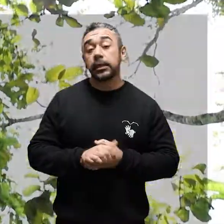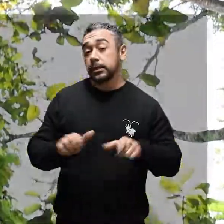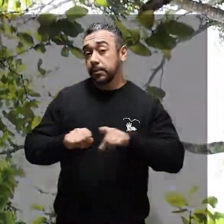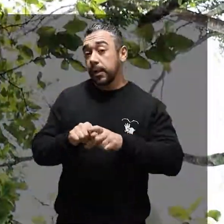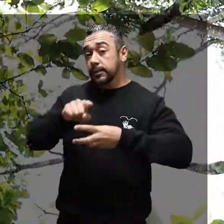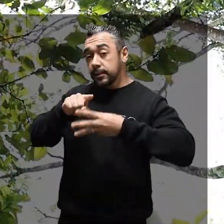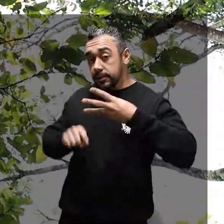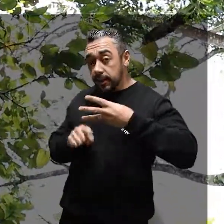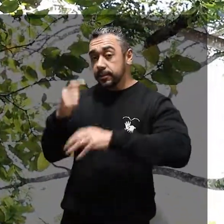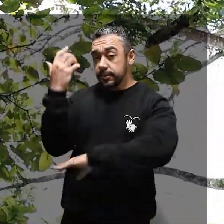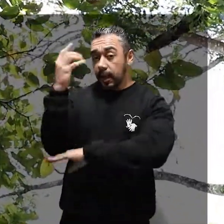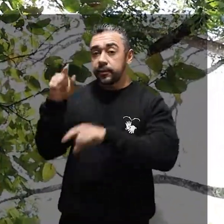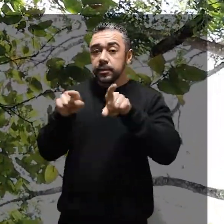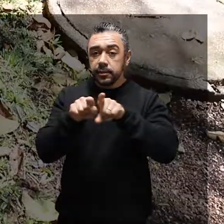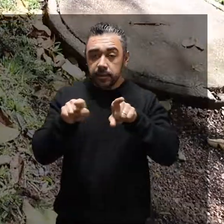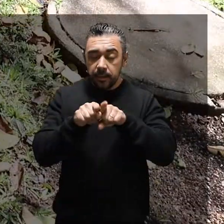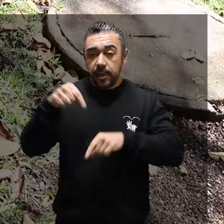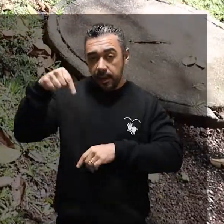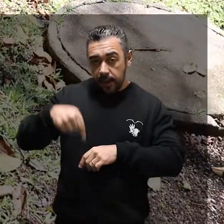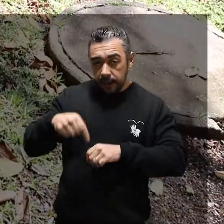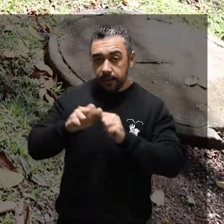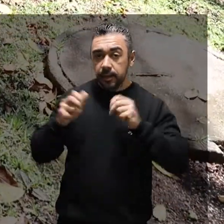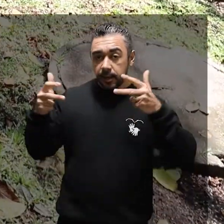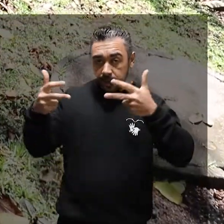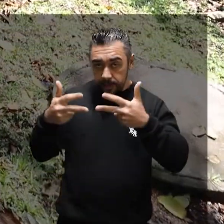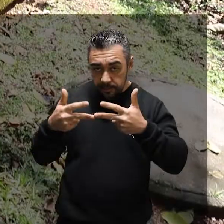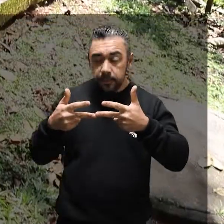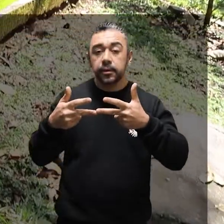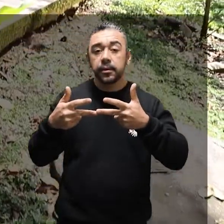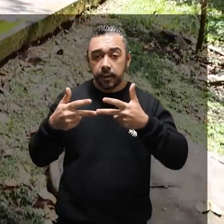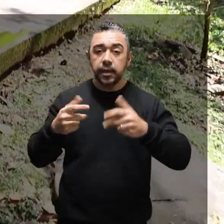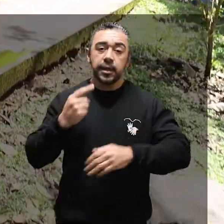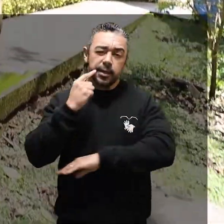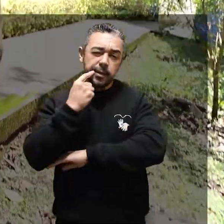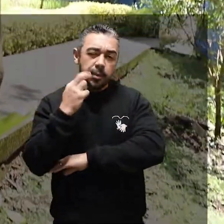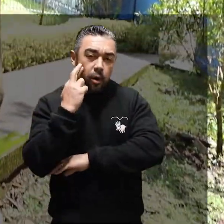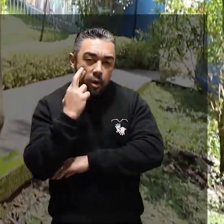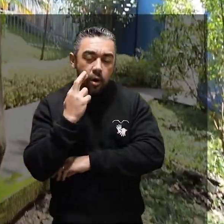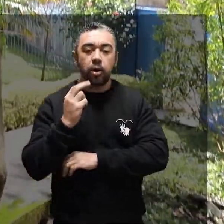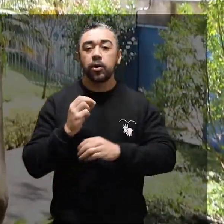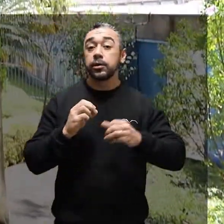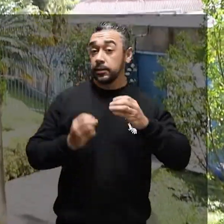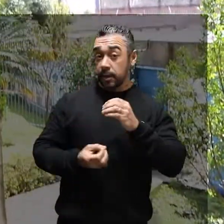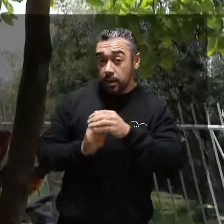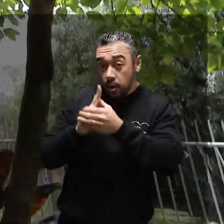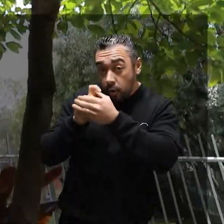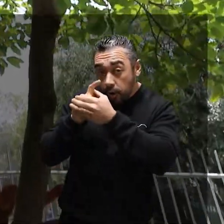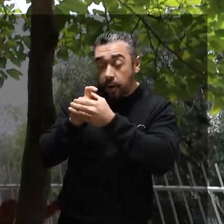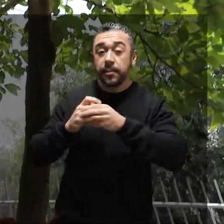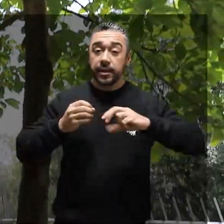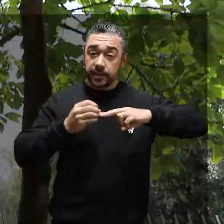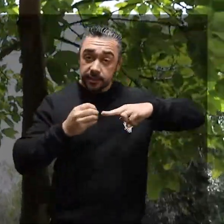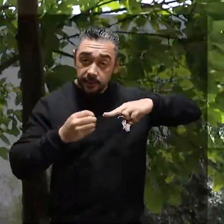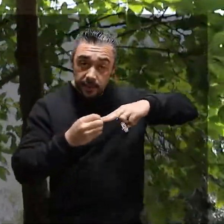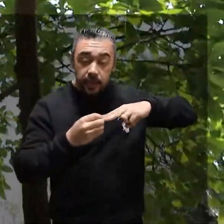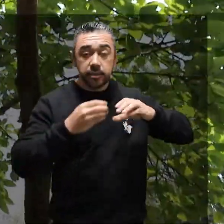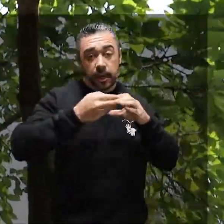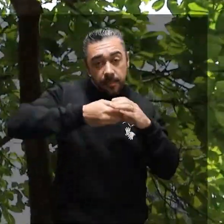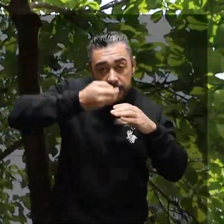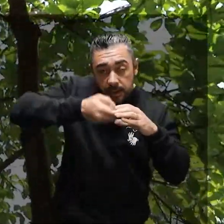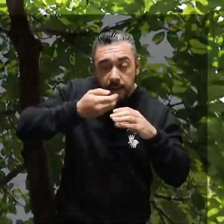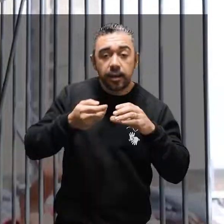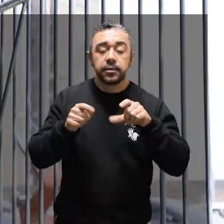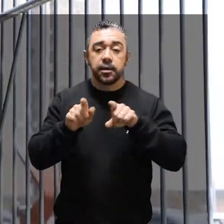Além dessas três espécies, ainda são cultivadas aqui na sede da Câmara. Alemão Rosa, Goiabeira, Cereja do Rio Grande,